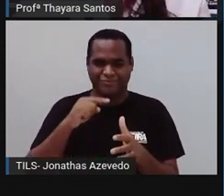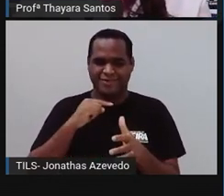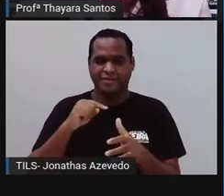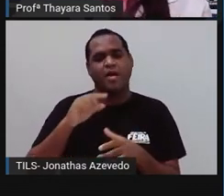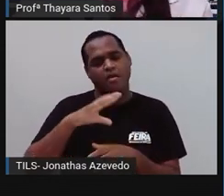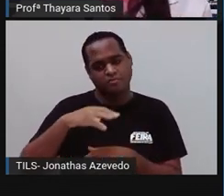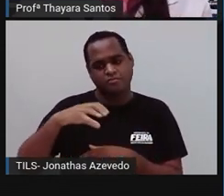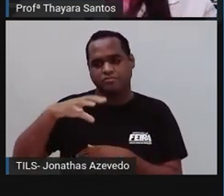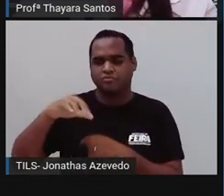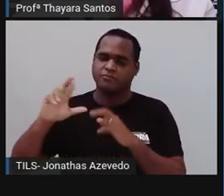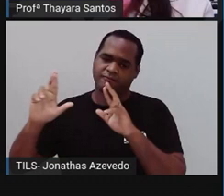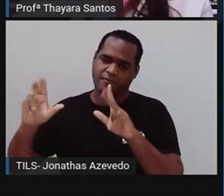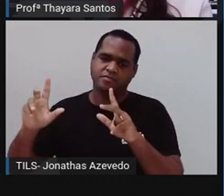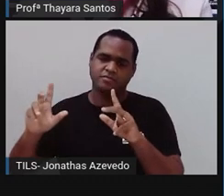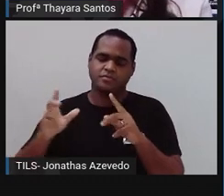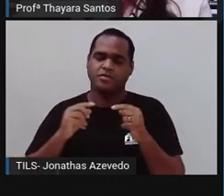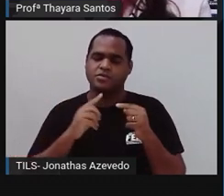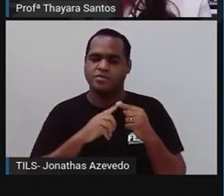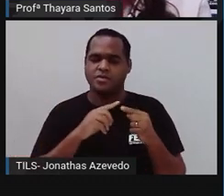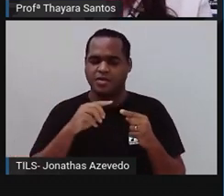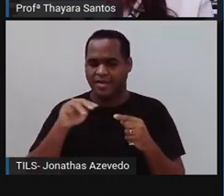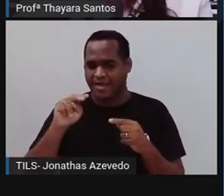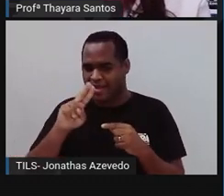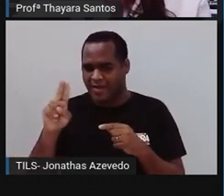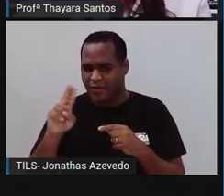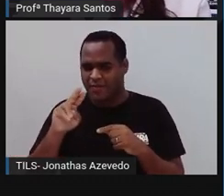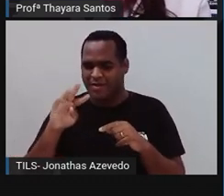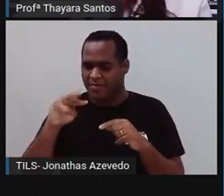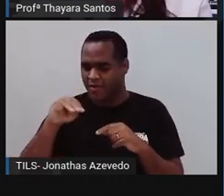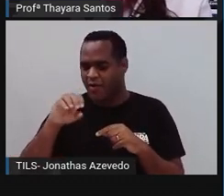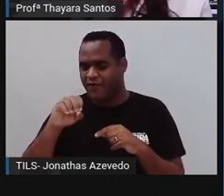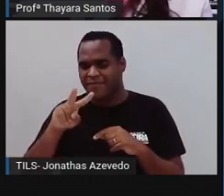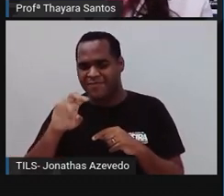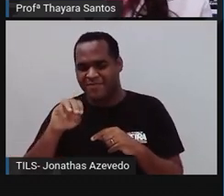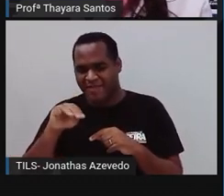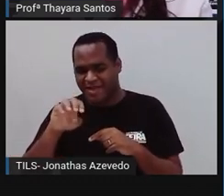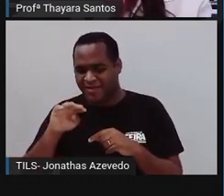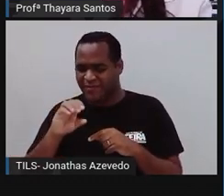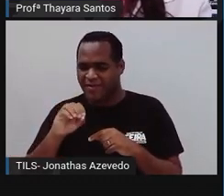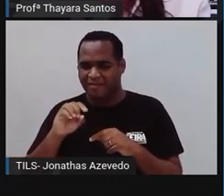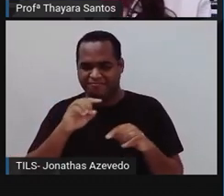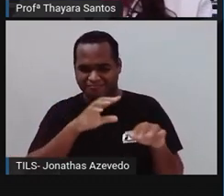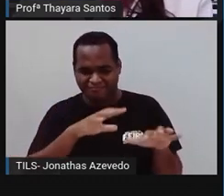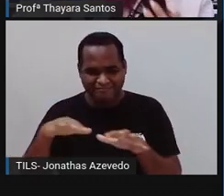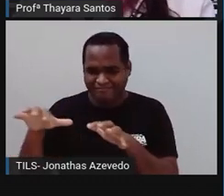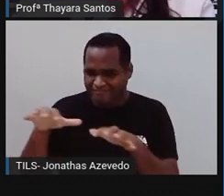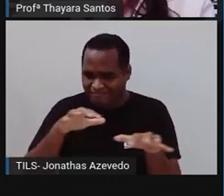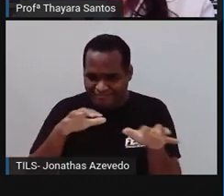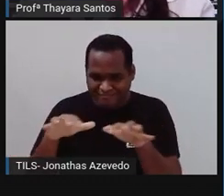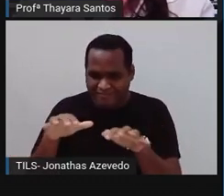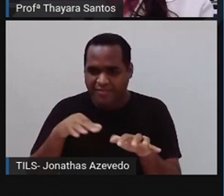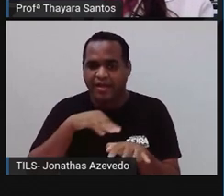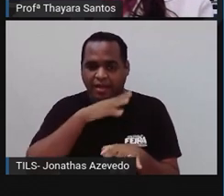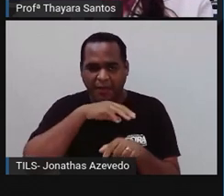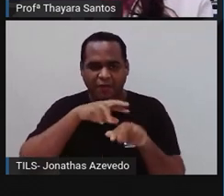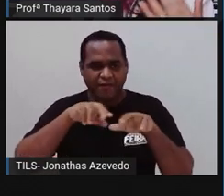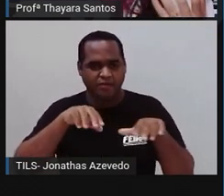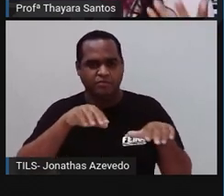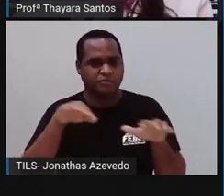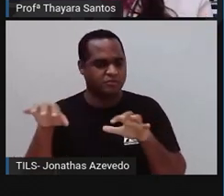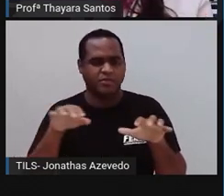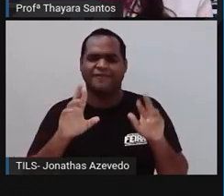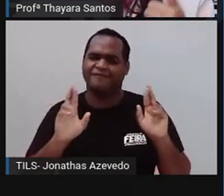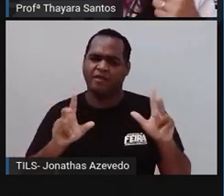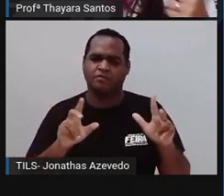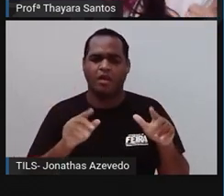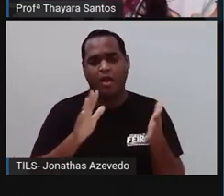dizer que movimento é uma característica de animal, porque nem todo animal consegue se movimentar. No caso aqui dos quinidários, tem